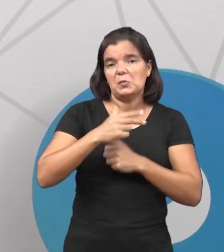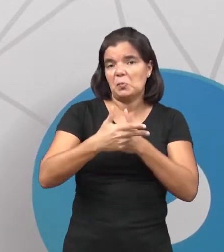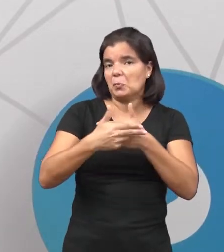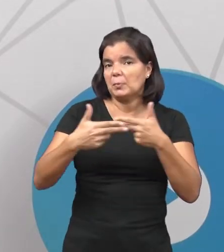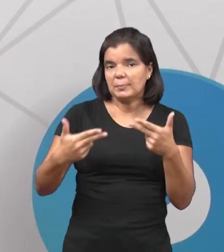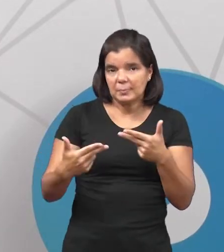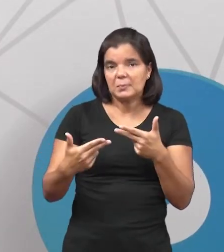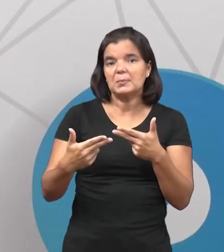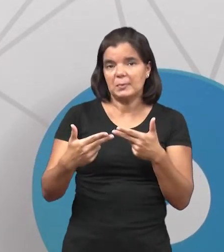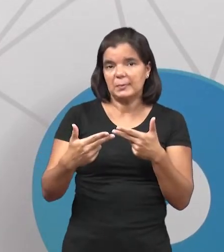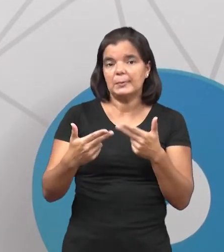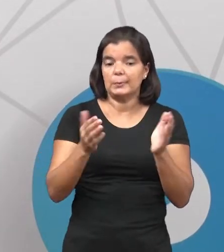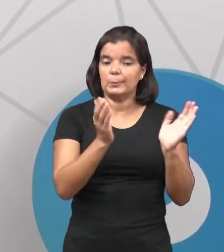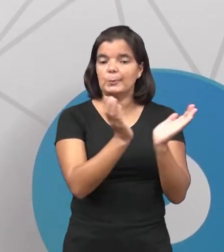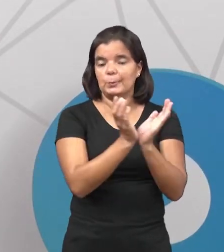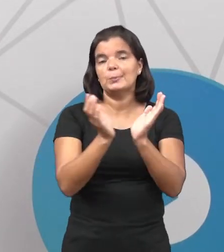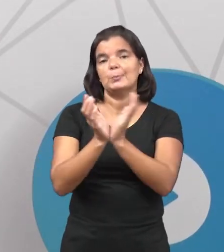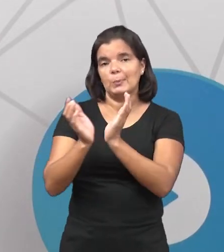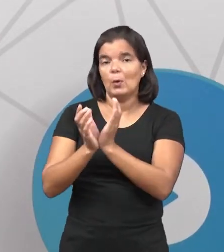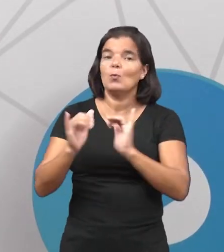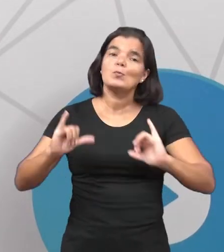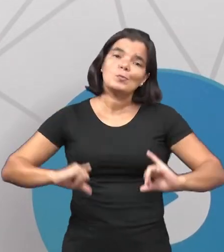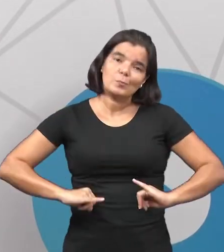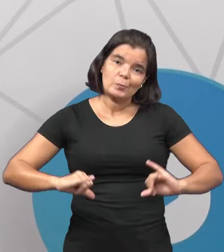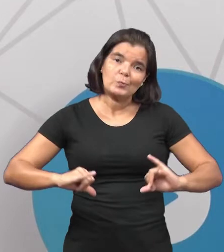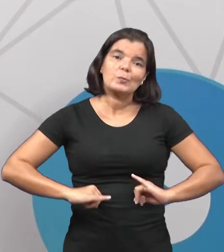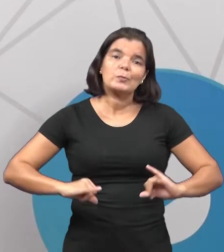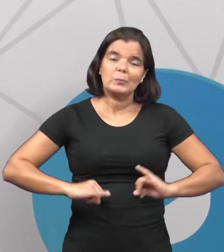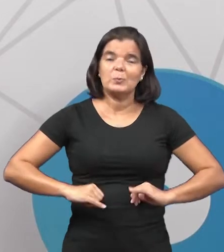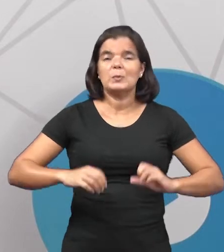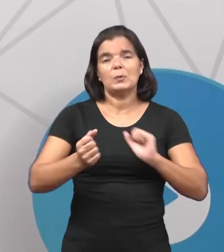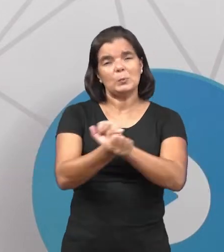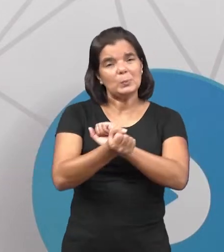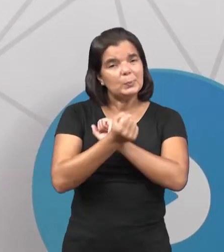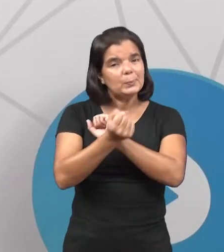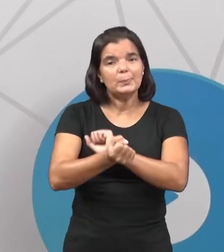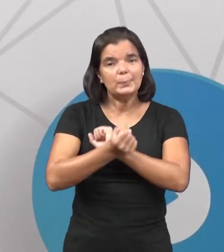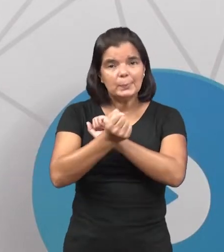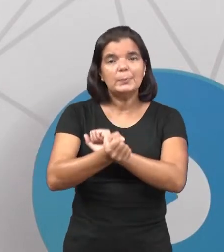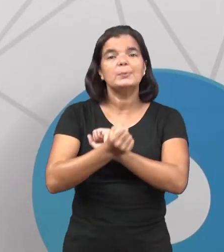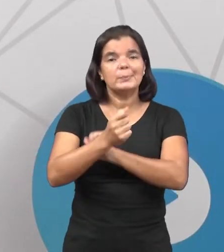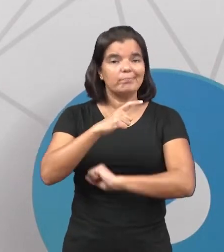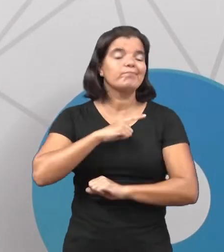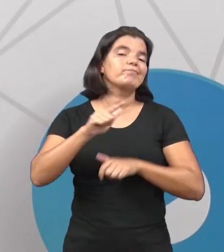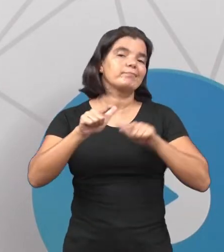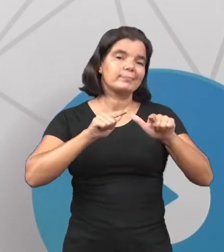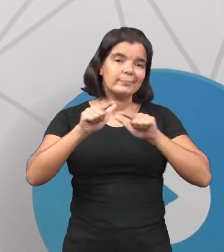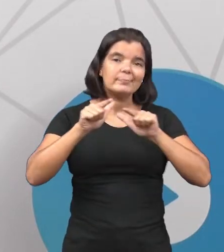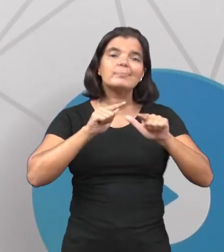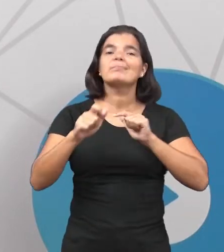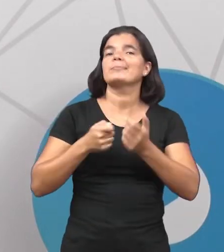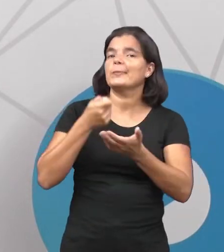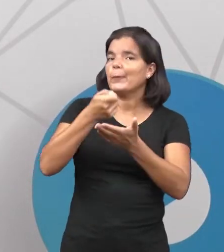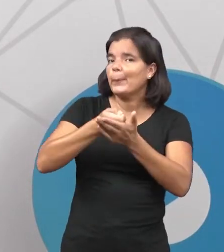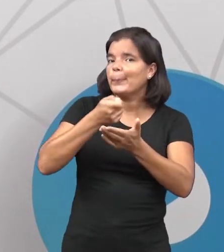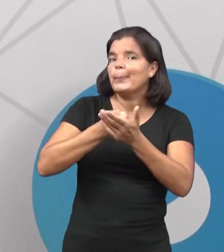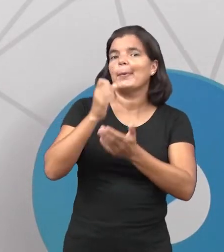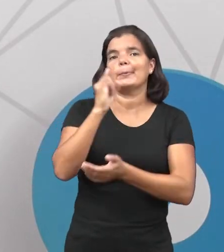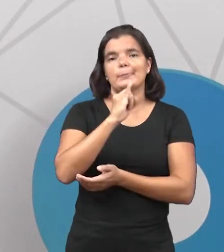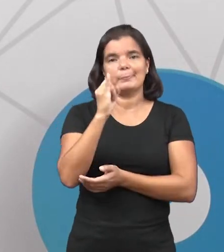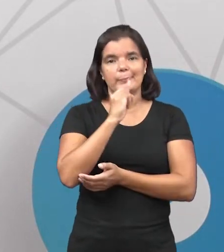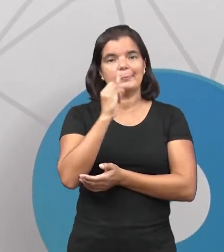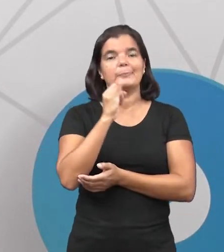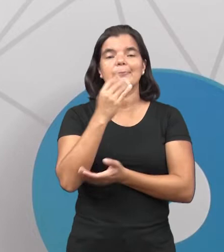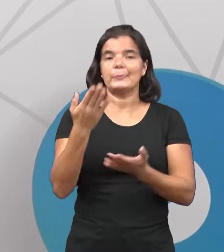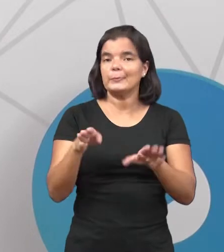situação, dessa classe social. Eram os que sofriam porque eles eram explorados e tinham que trabalhar, tinham que pagar impostos, enfim.